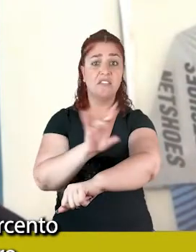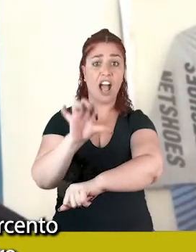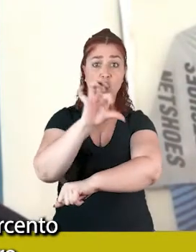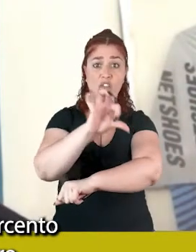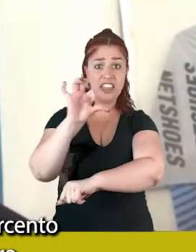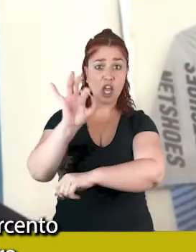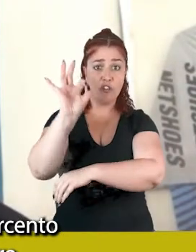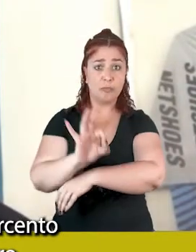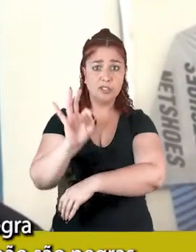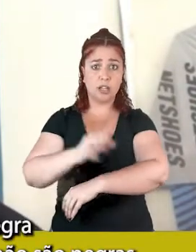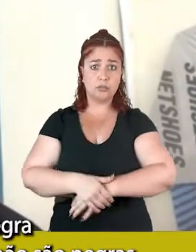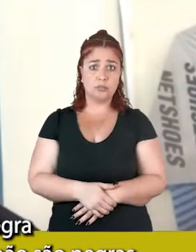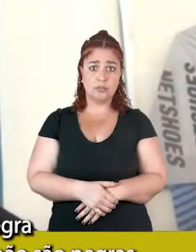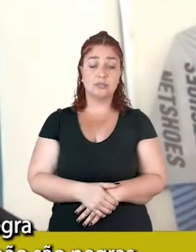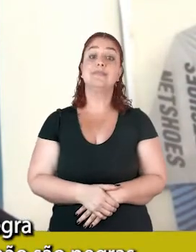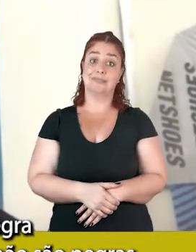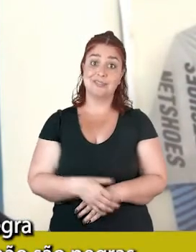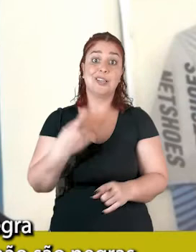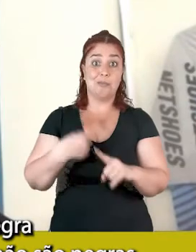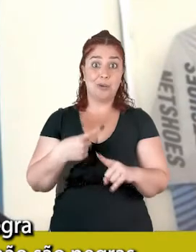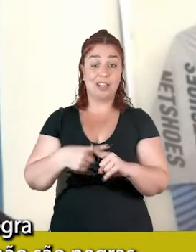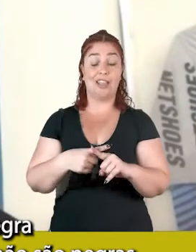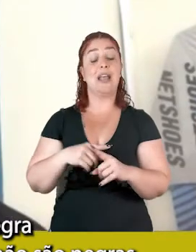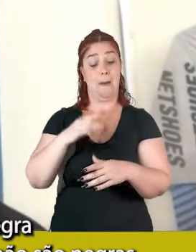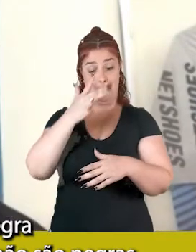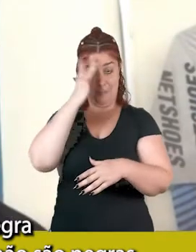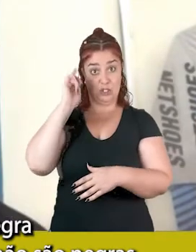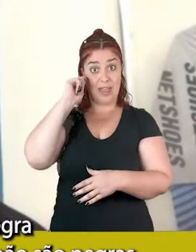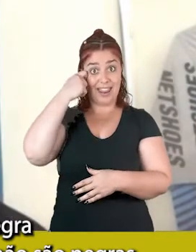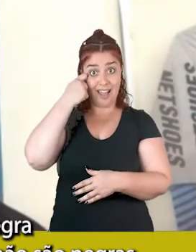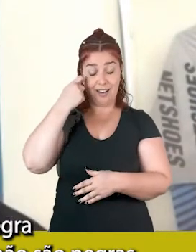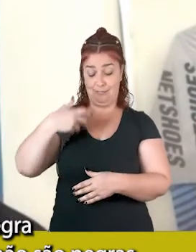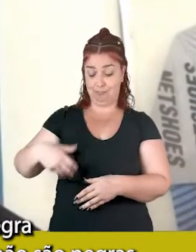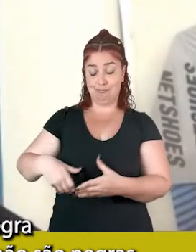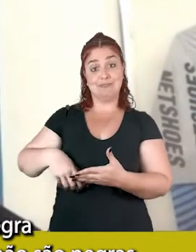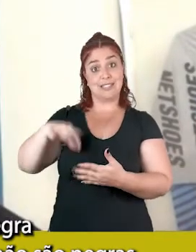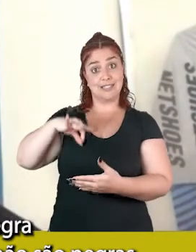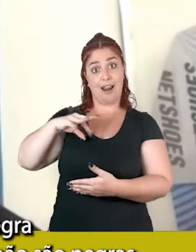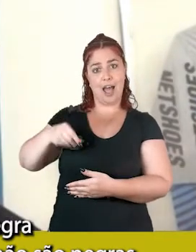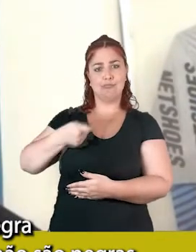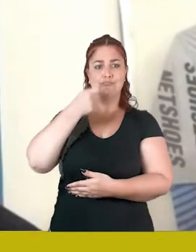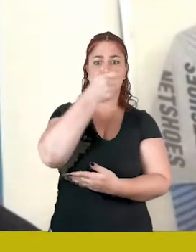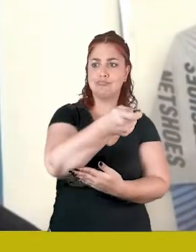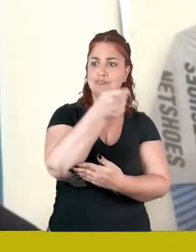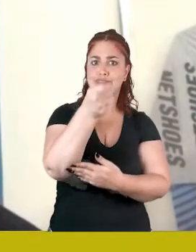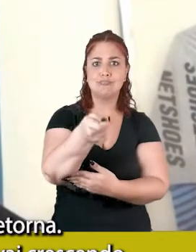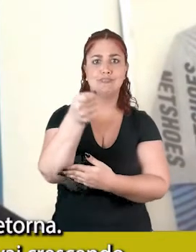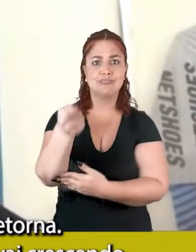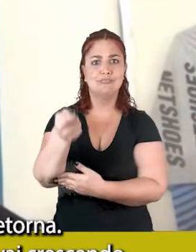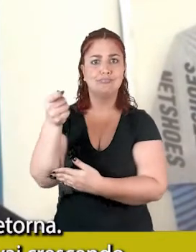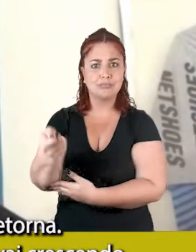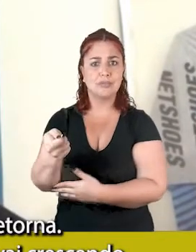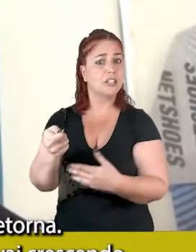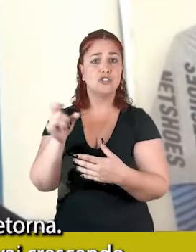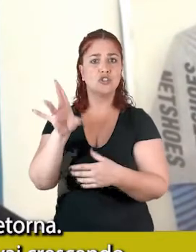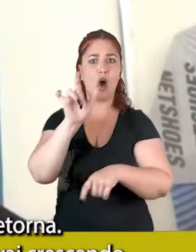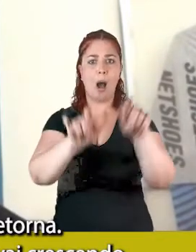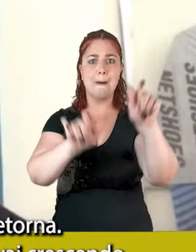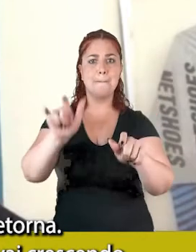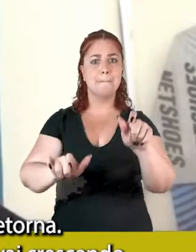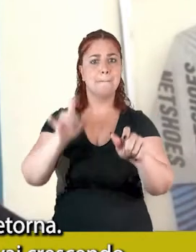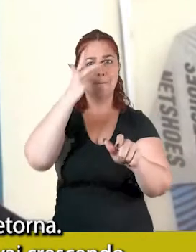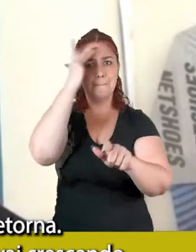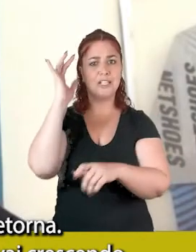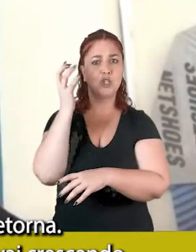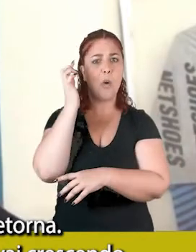do dinheiro. Então o dinheiro só sai da mão negra para a mão das pessoas que não são negras, e esse dinheiro não retorna.